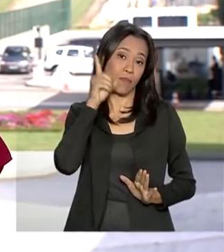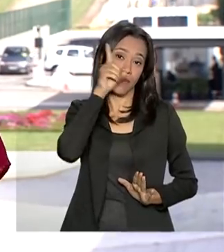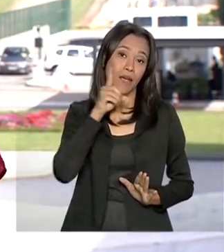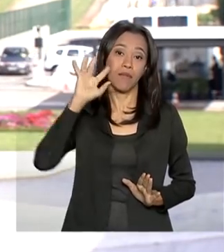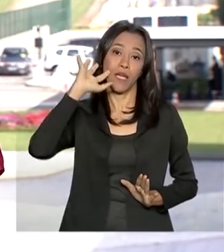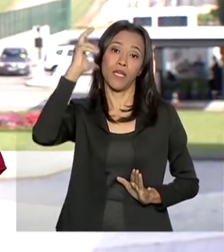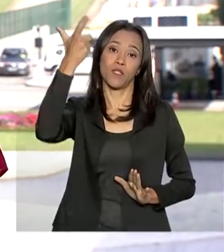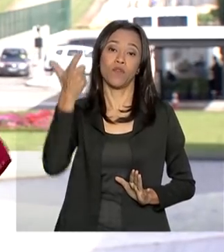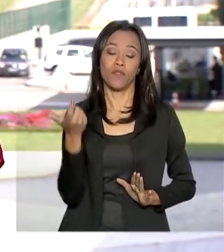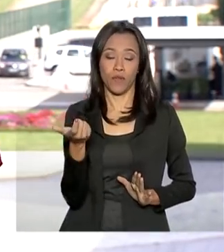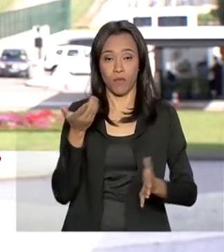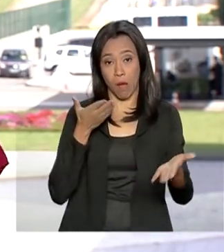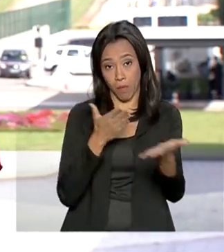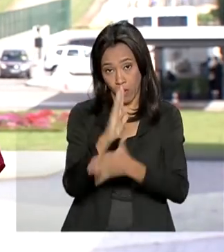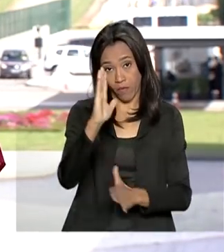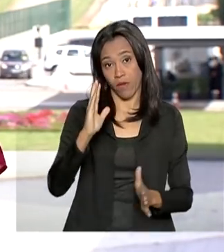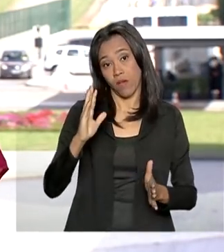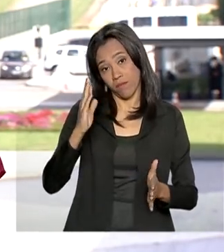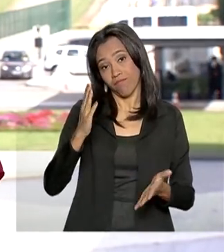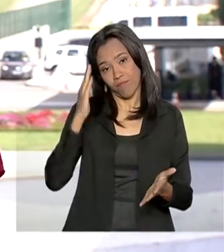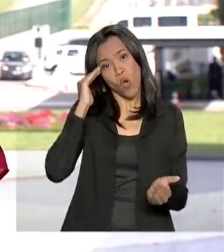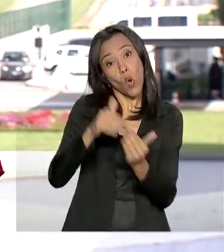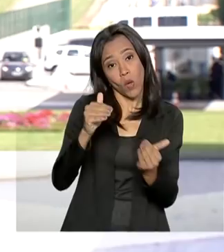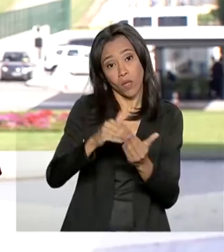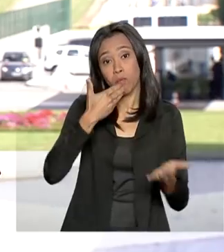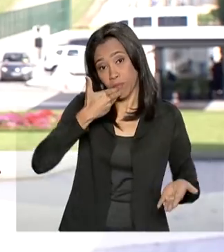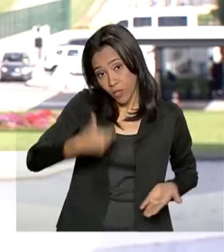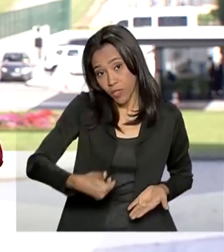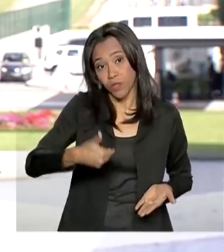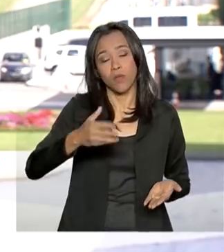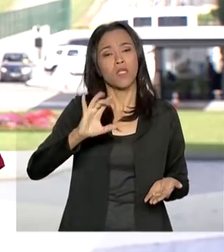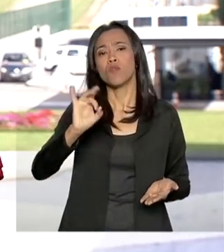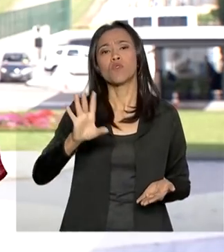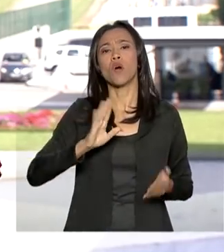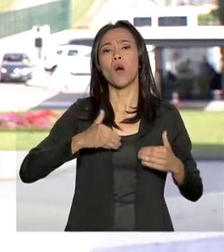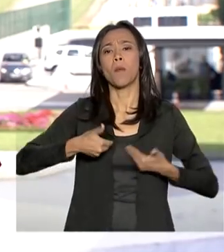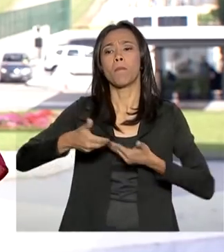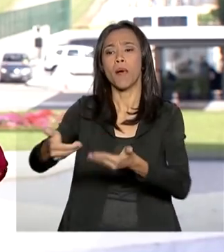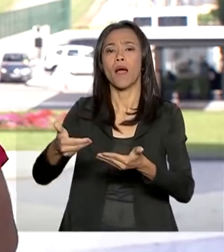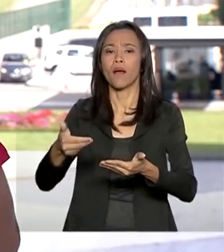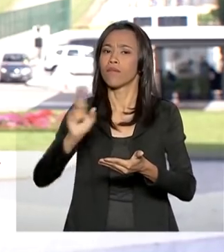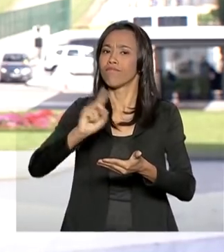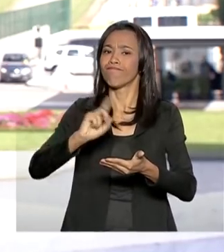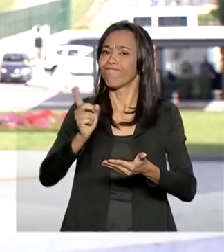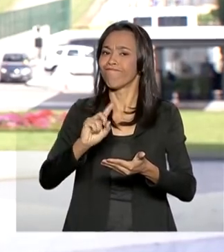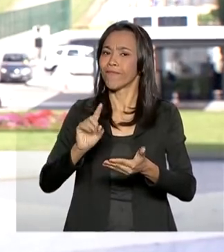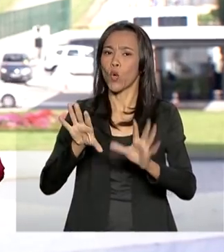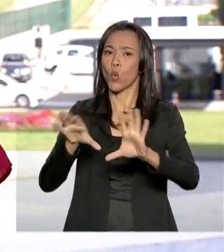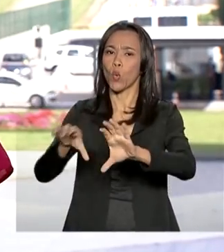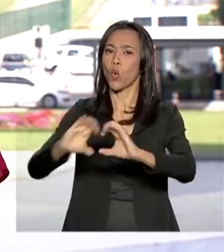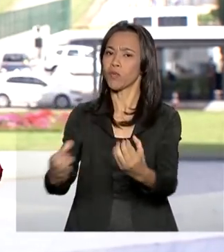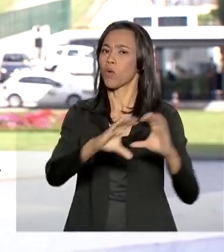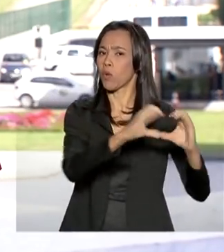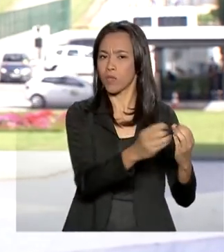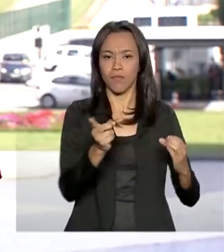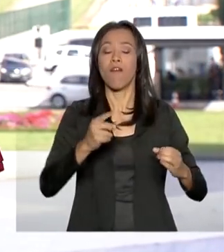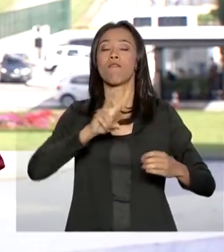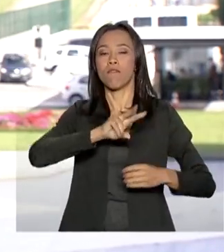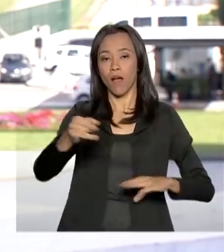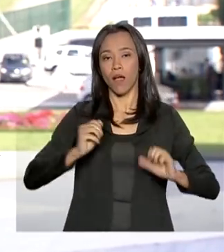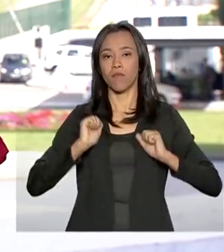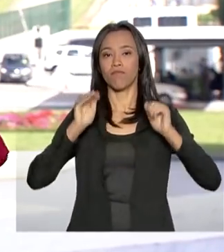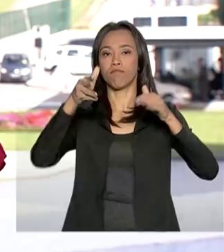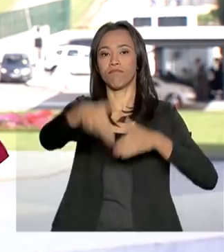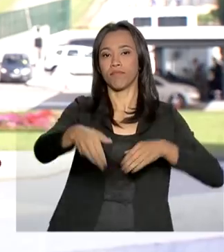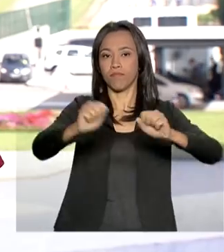então, essa convocação, de modo que agora ele tem que comparecer não mais às comissões e sim ao plenário pra explicar ali aos 513 deputados